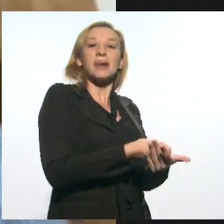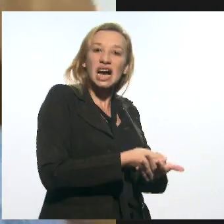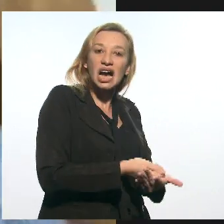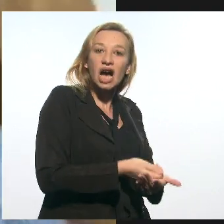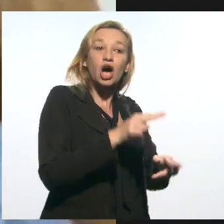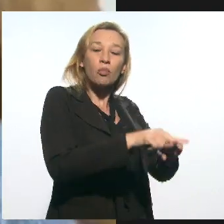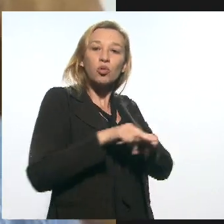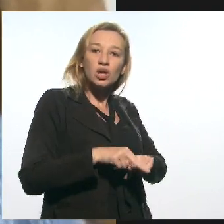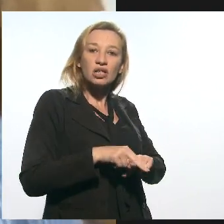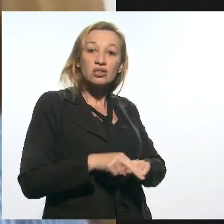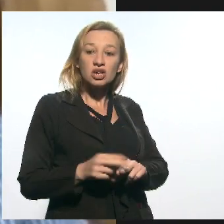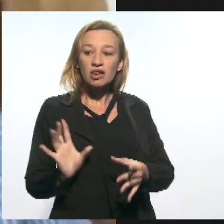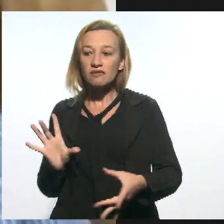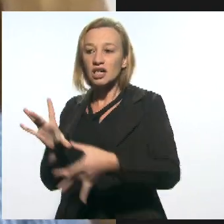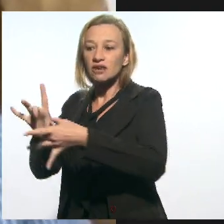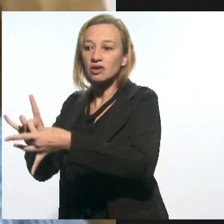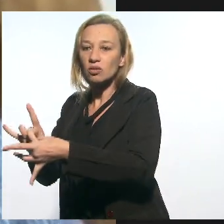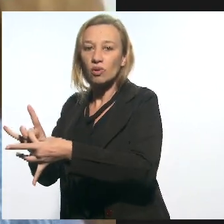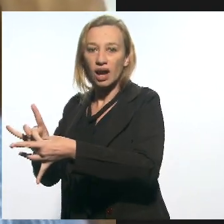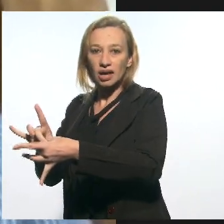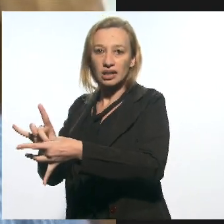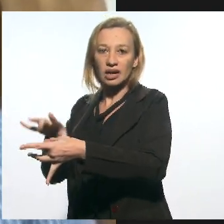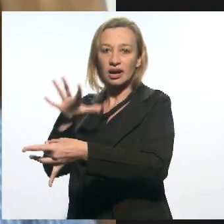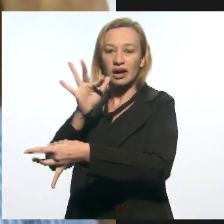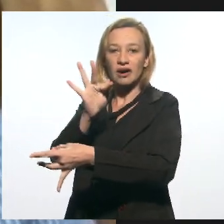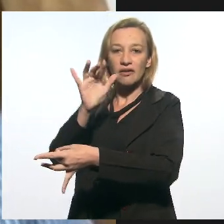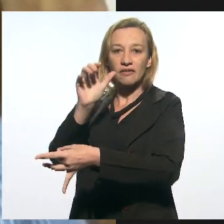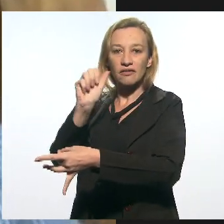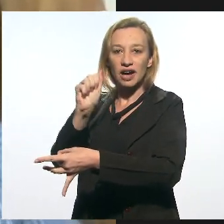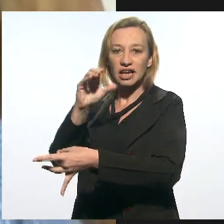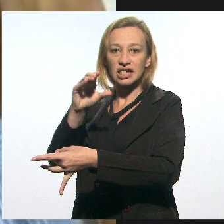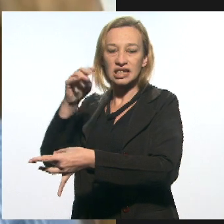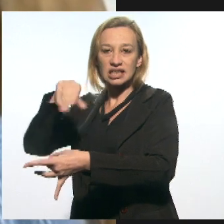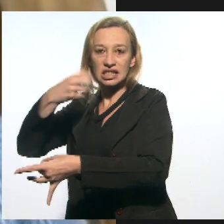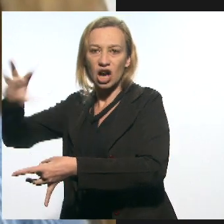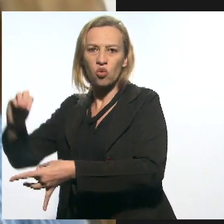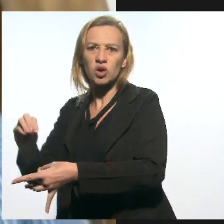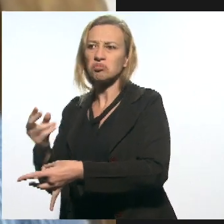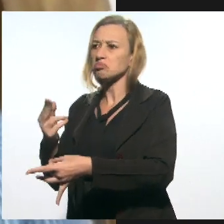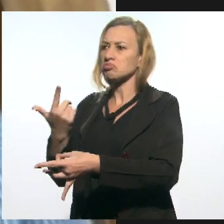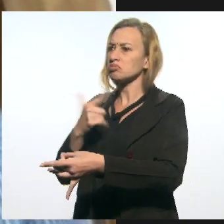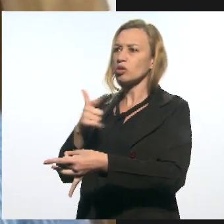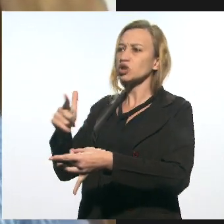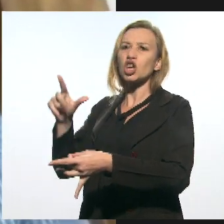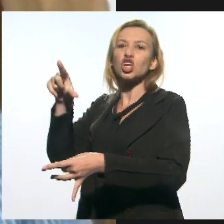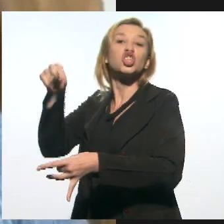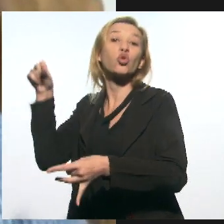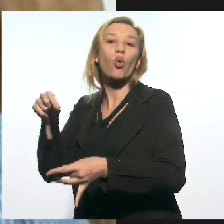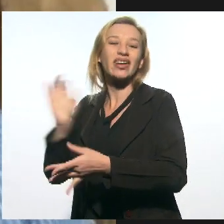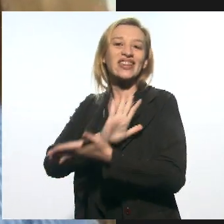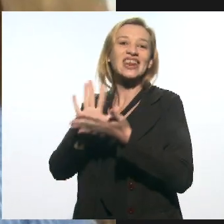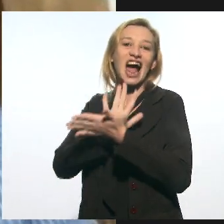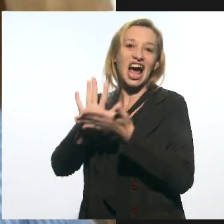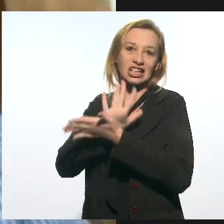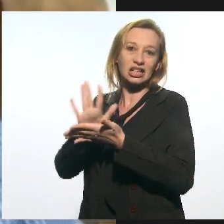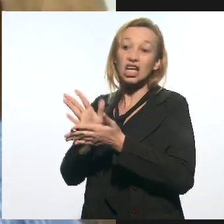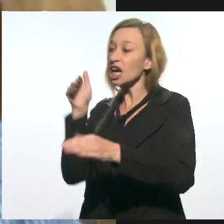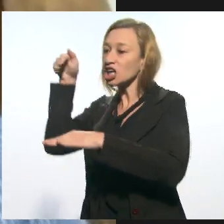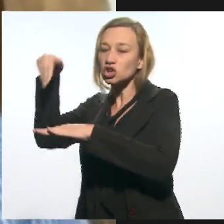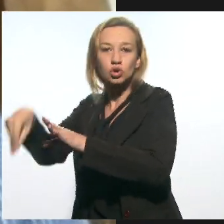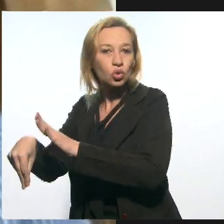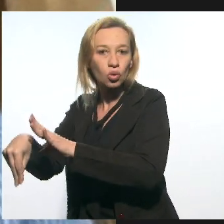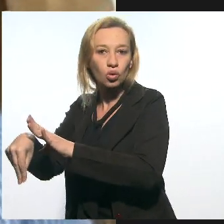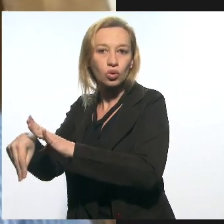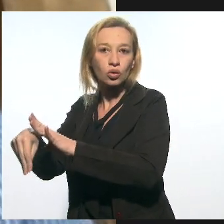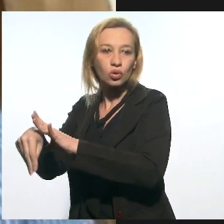que ele fica vinculado a essa facção eternamente. Ele não tem chance, ele não tem opção. A família dele não tem opção. Ele entra nessa vida do crime